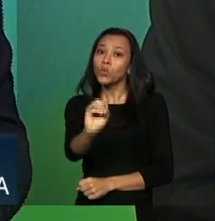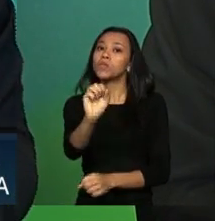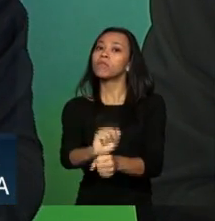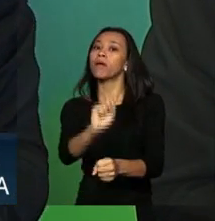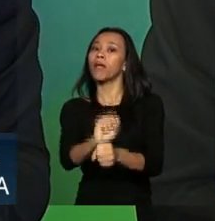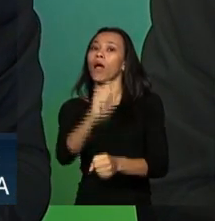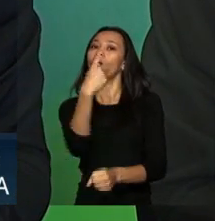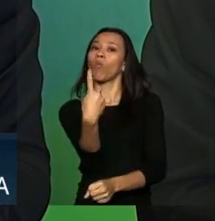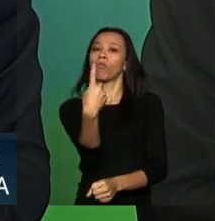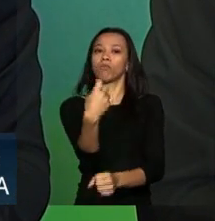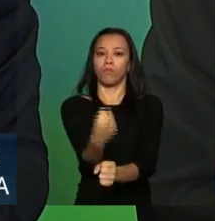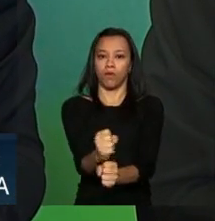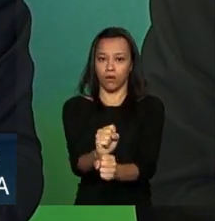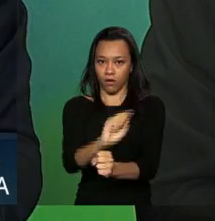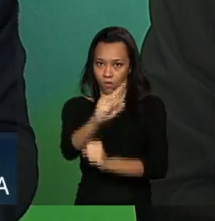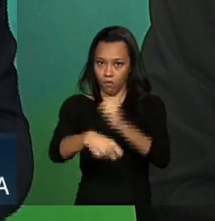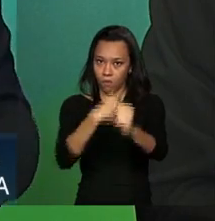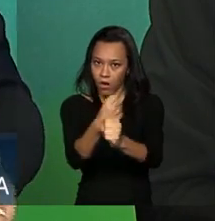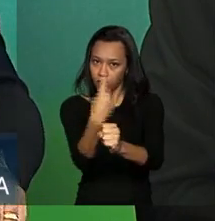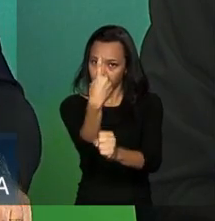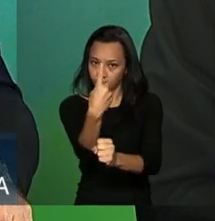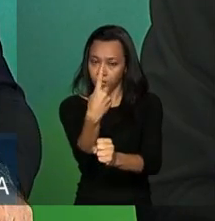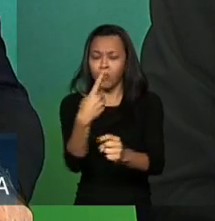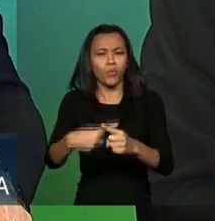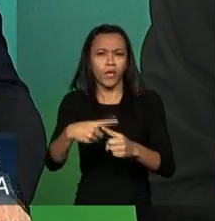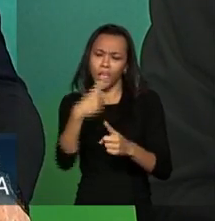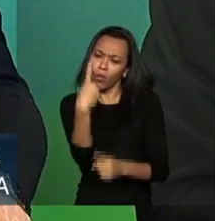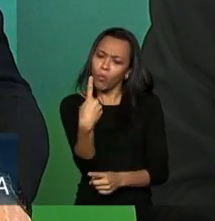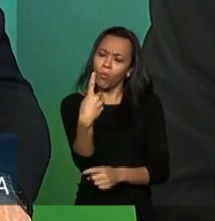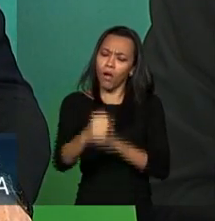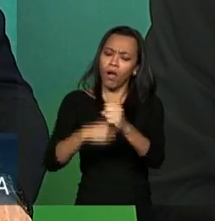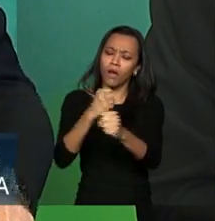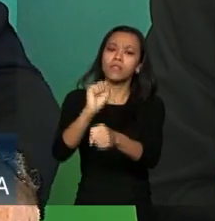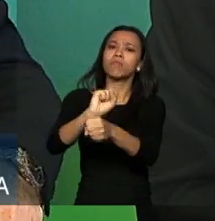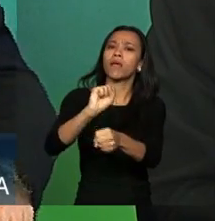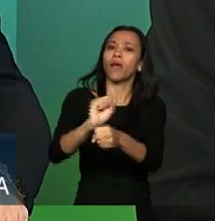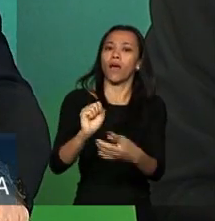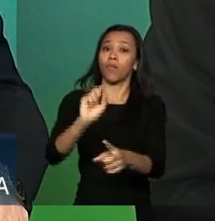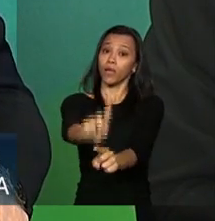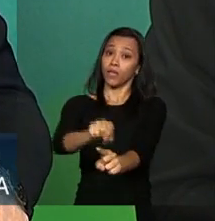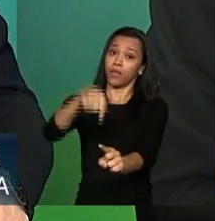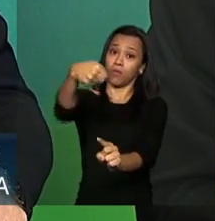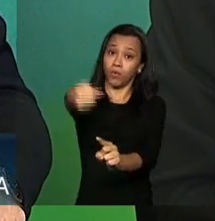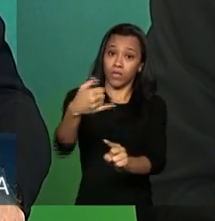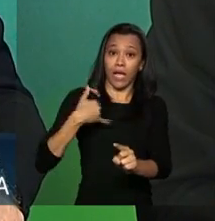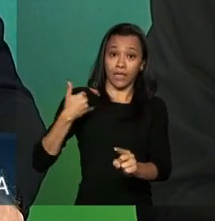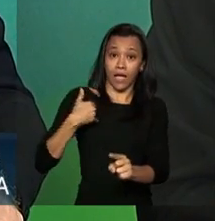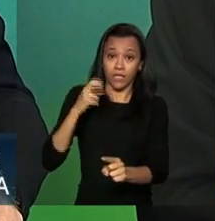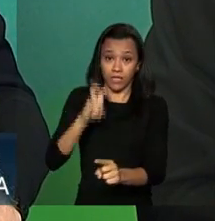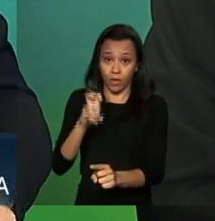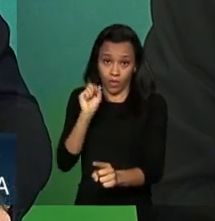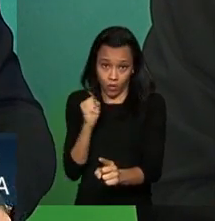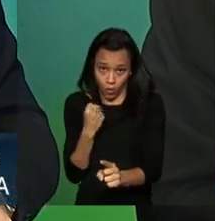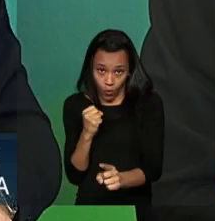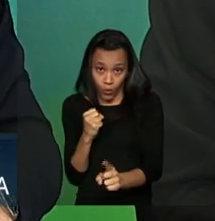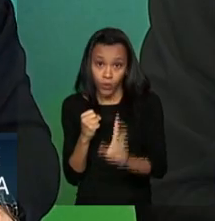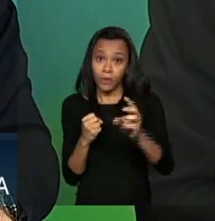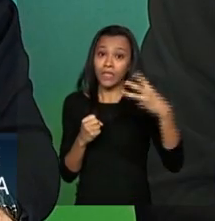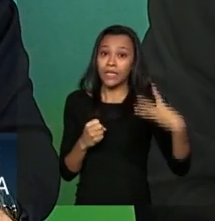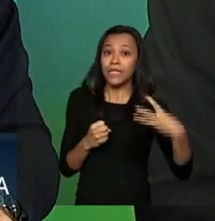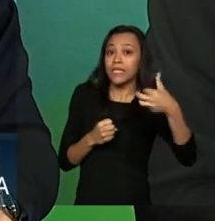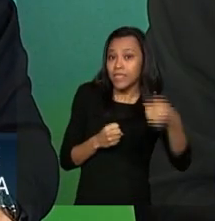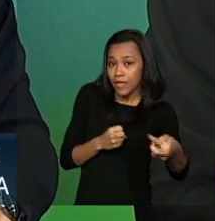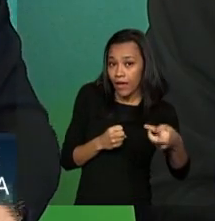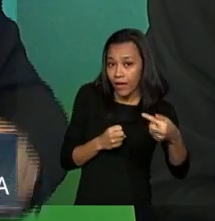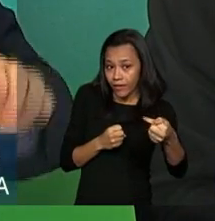Um ano. Por que um ano? Porque no ano seguinte, ele vai ter 58 anos de idade e 37